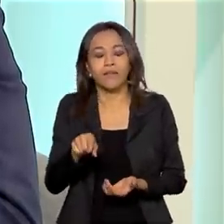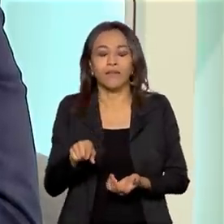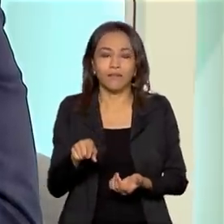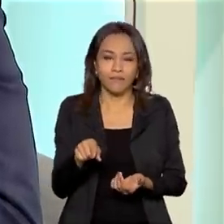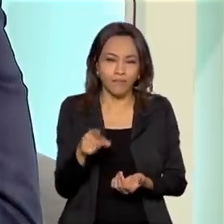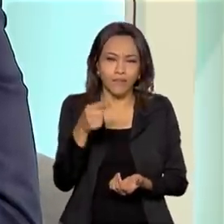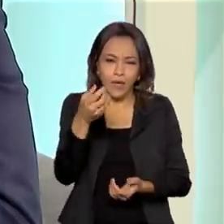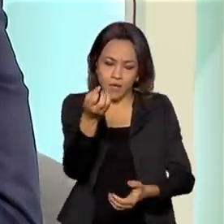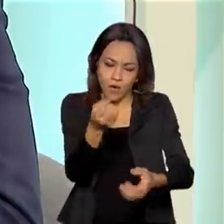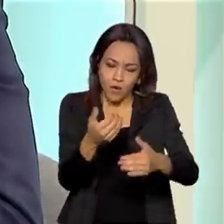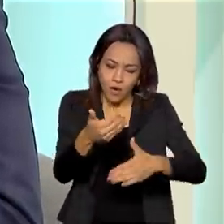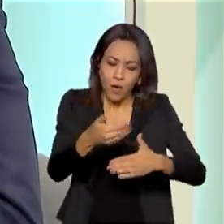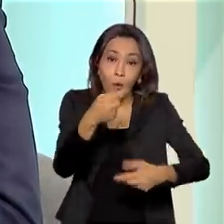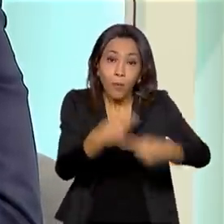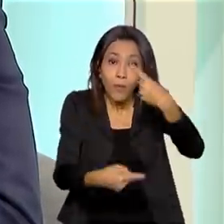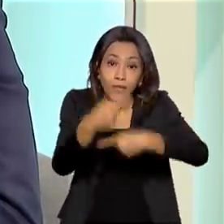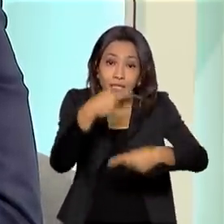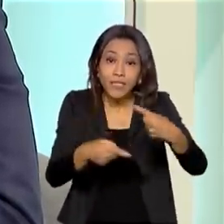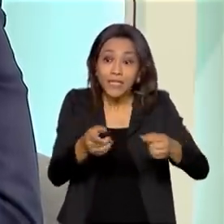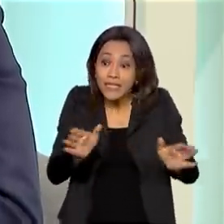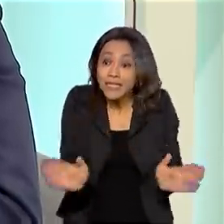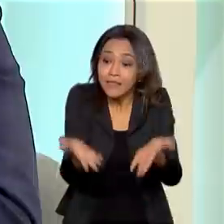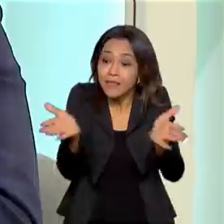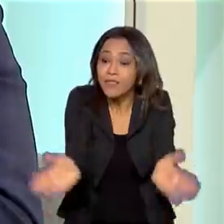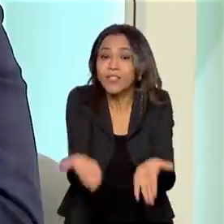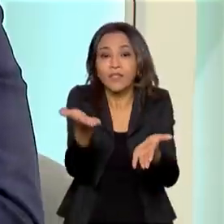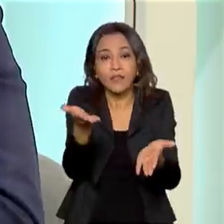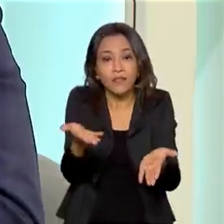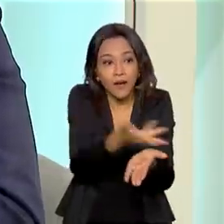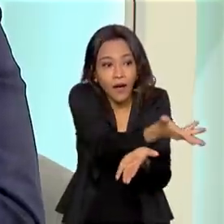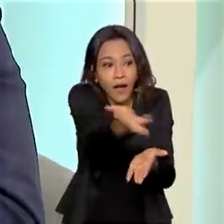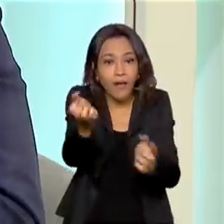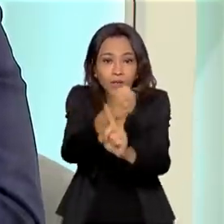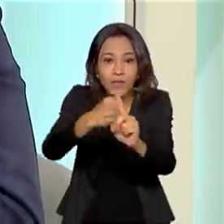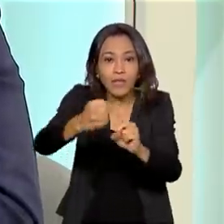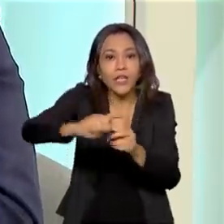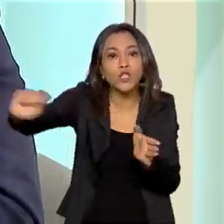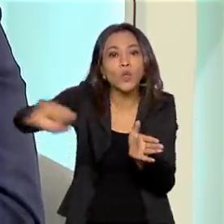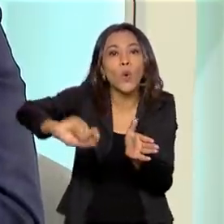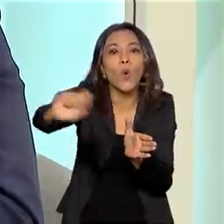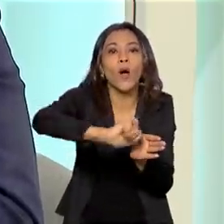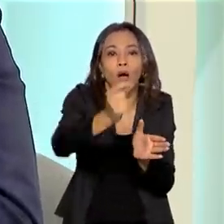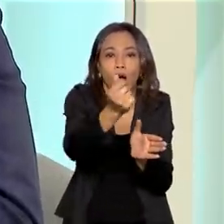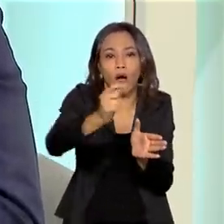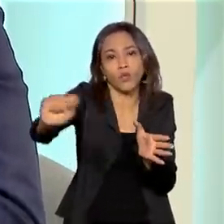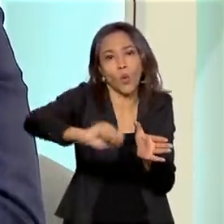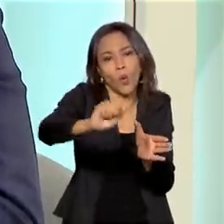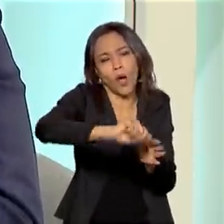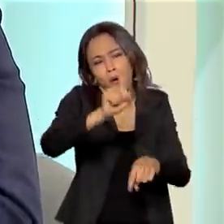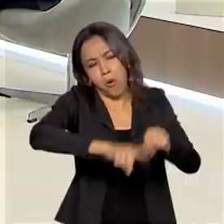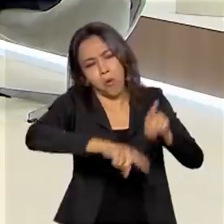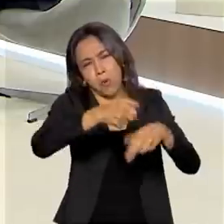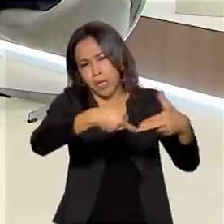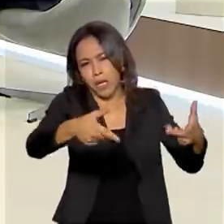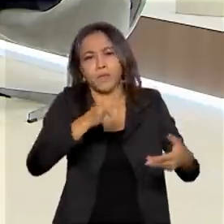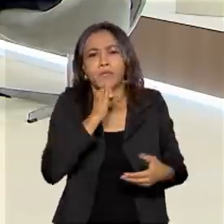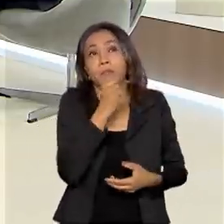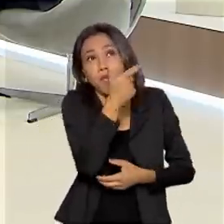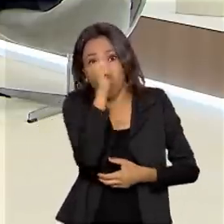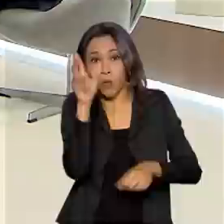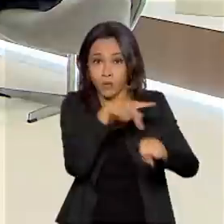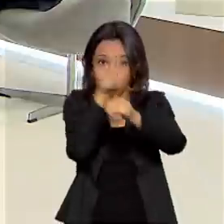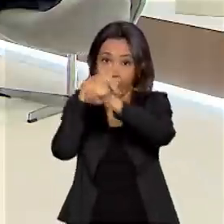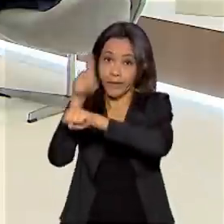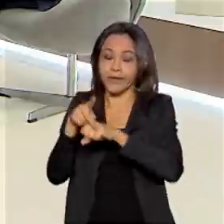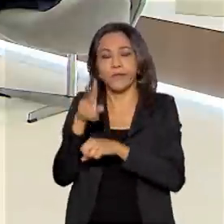política pública de incentivo à doação. Em outros países, por exemplo, se nós pegarmos muito rapidamente a